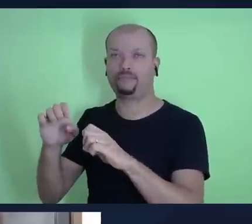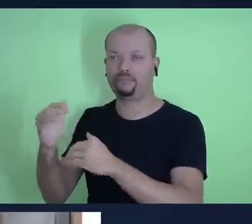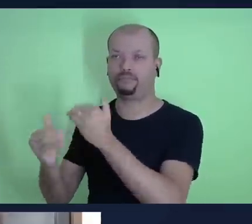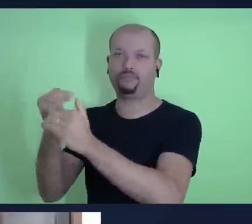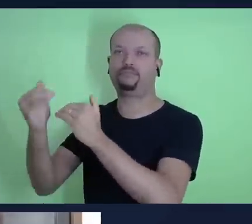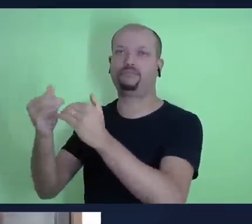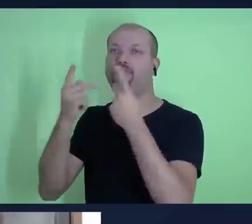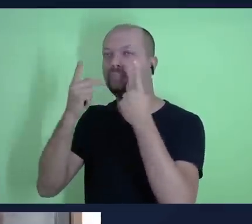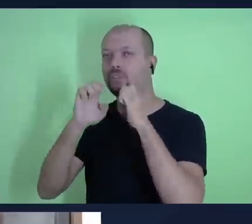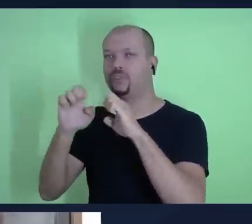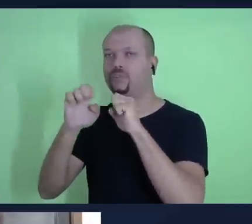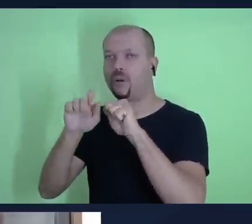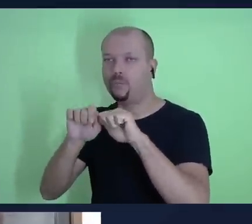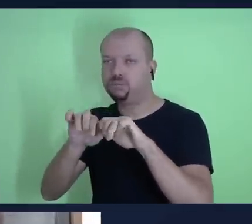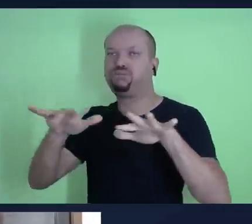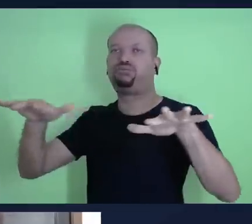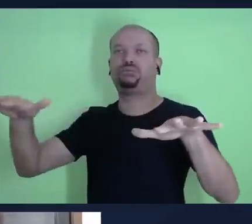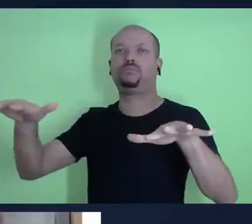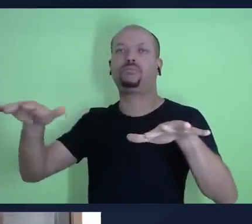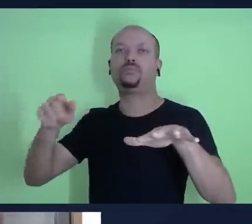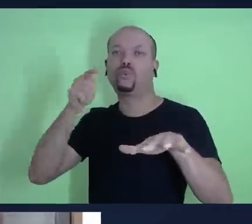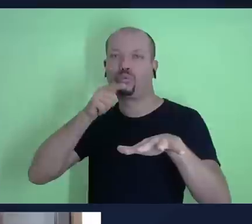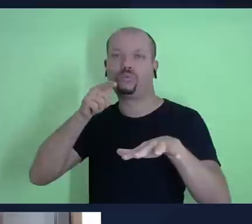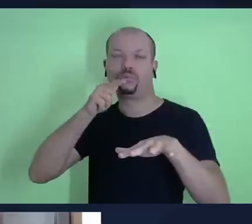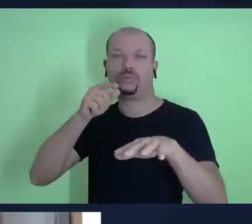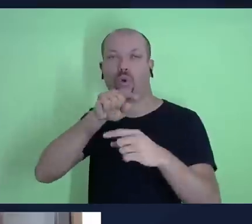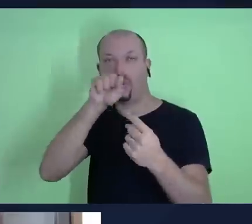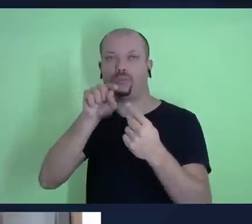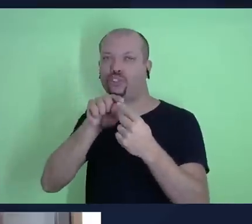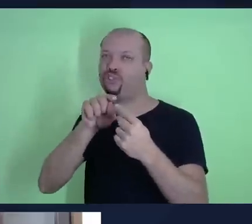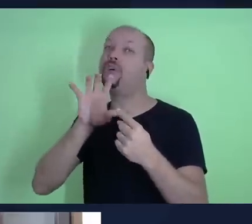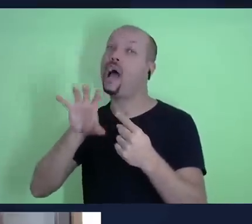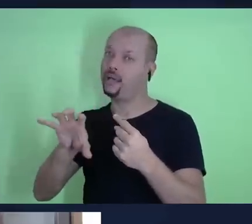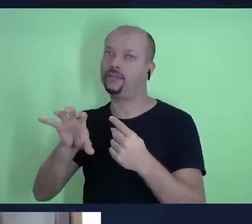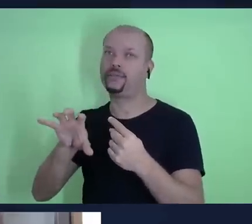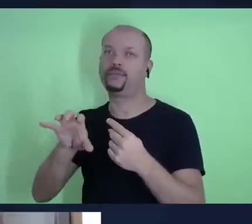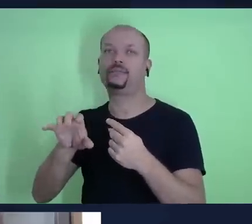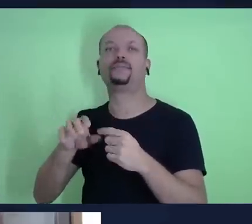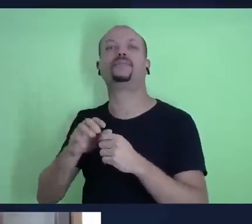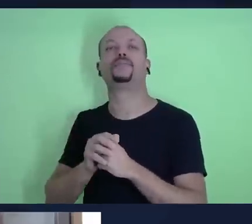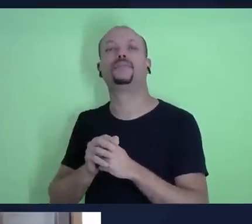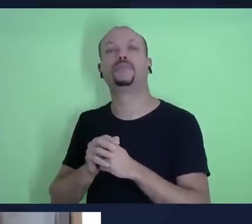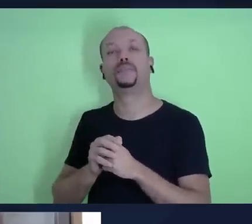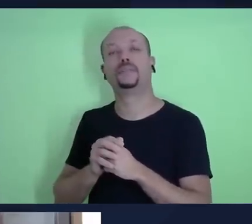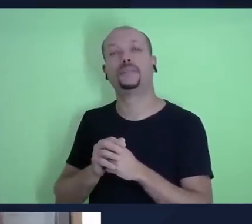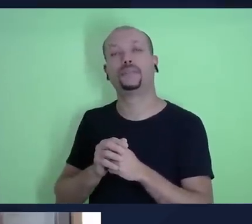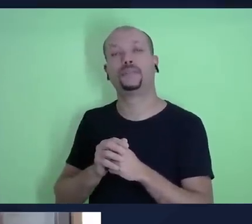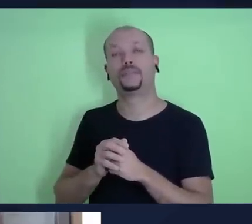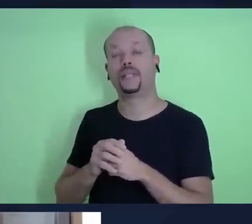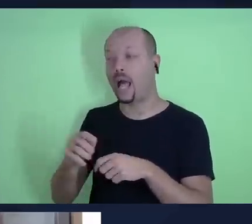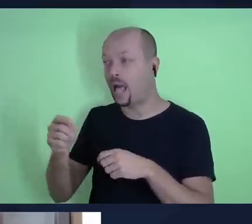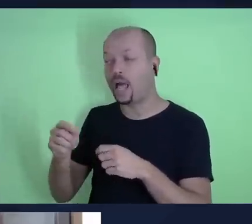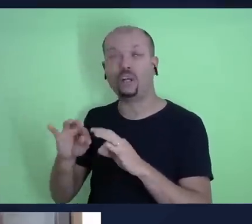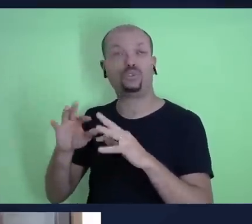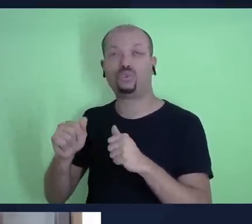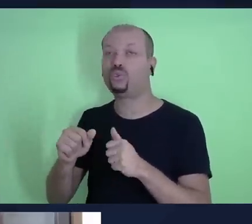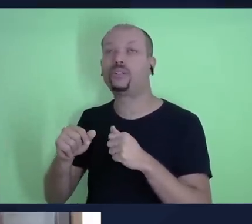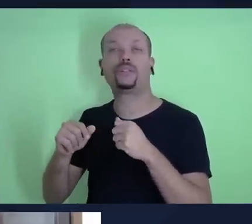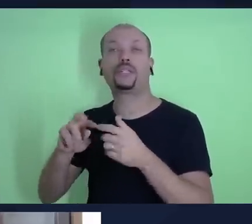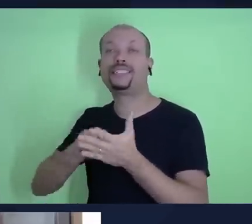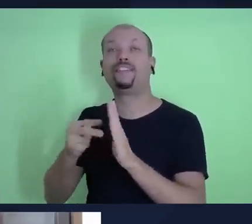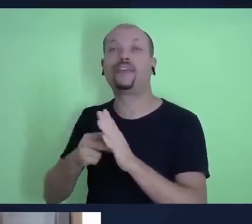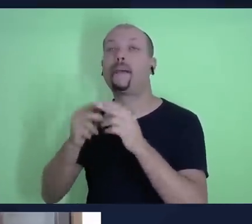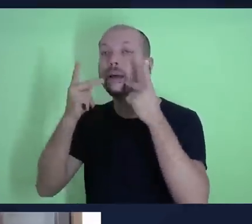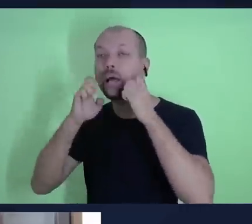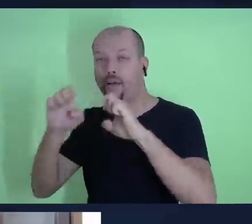um dos principais propósitos do dízimo é esse, sustentar as atividades relacionadas à pregação do evangelho,